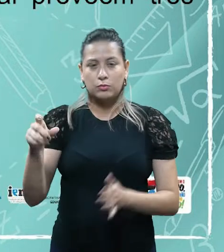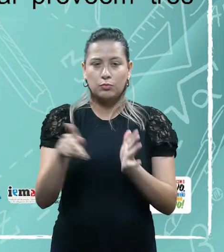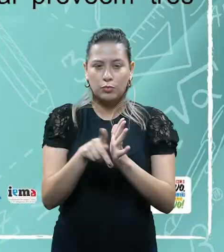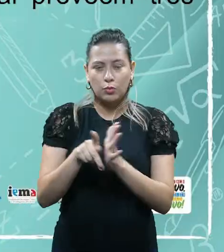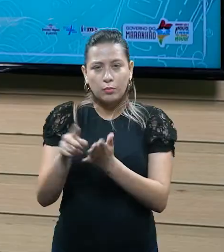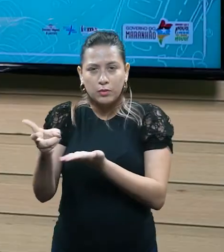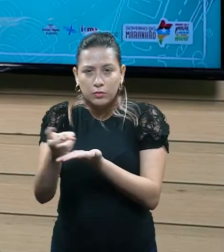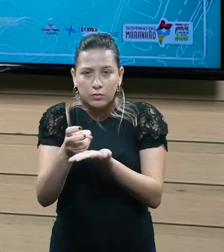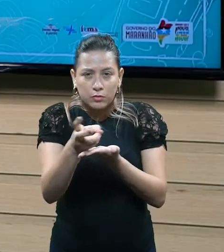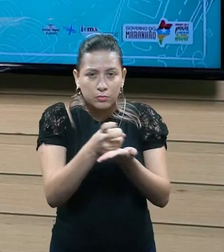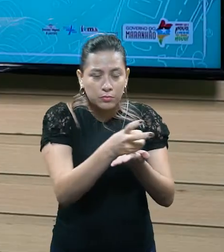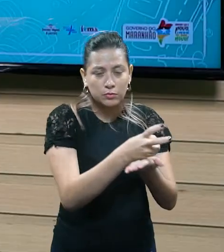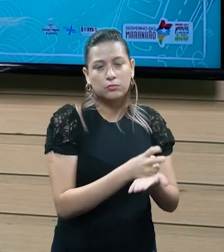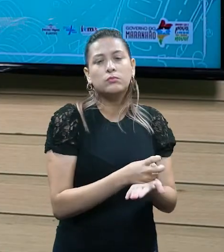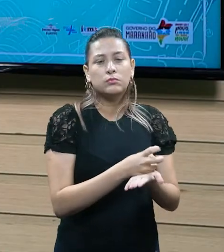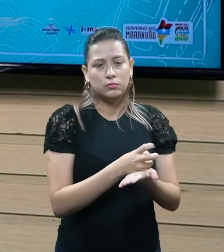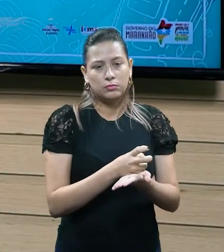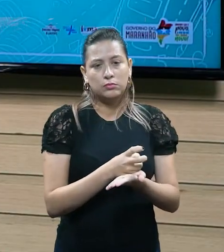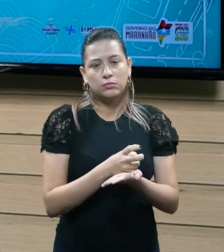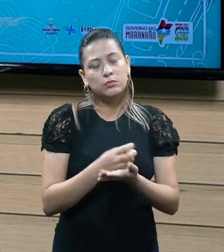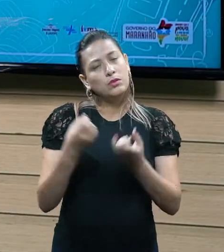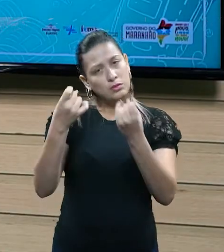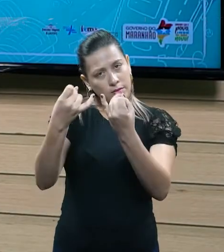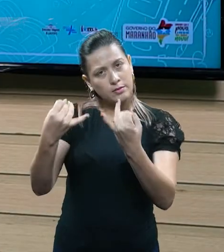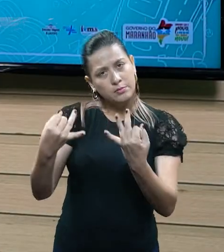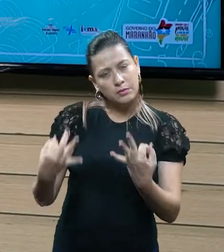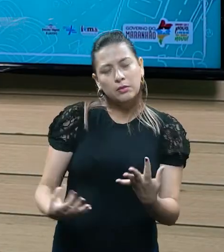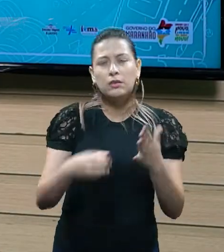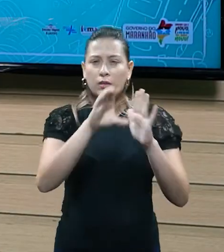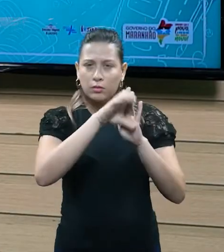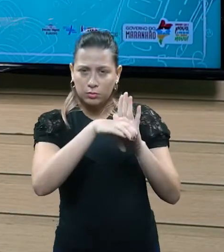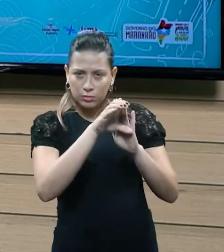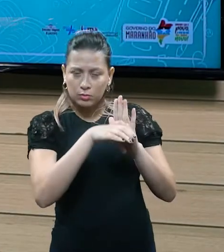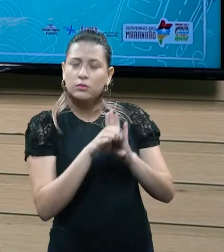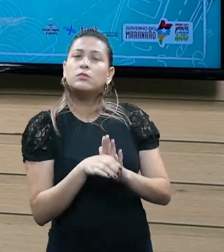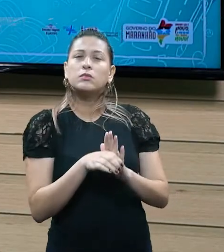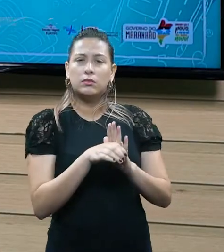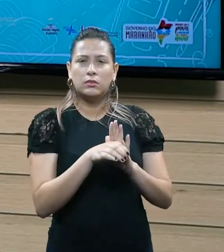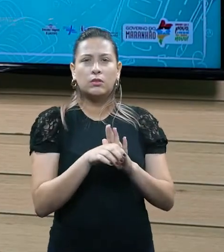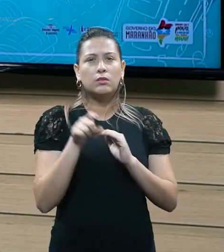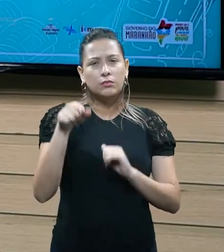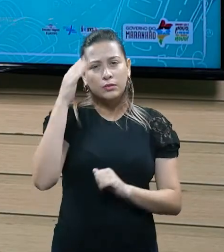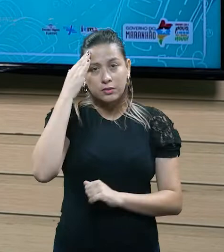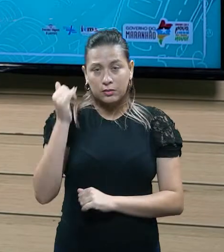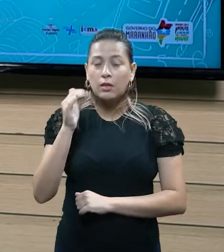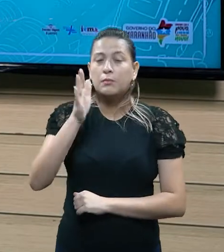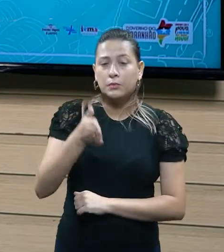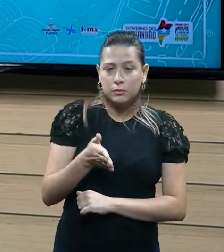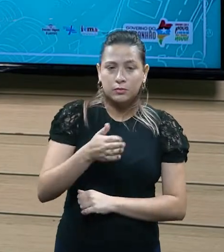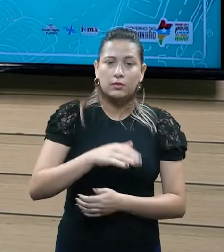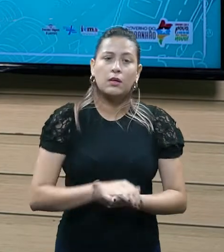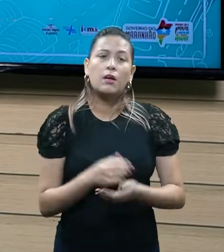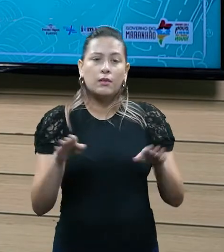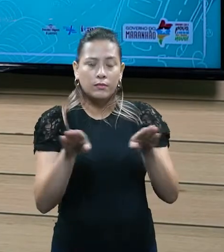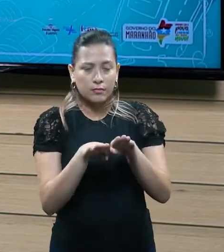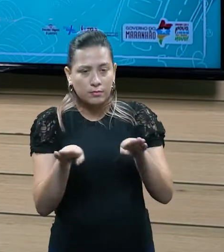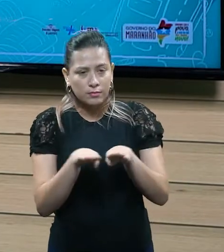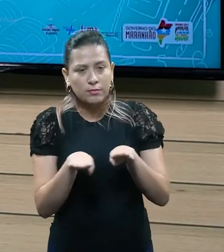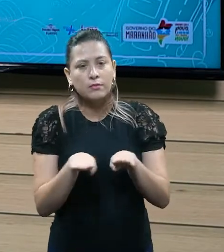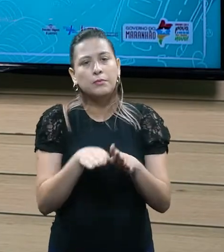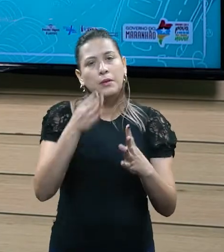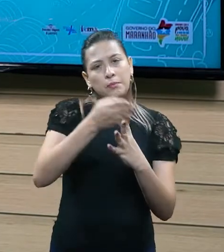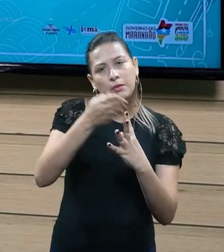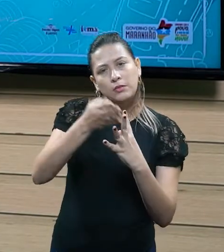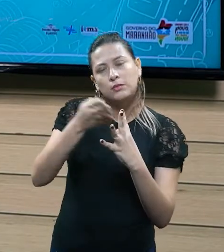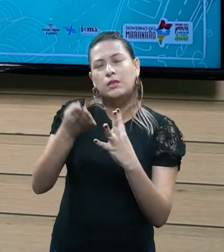né, a gente esclareceu a respeito do conceito de tributo, a gente já sabe, de fato, o que é um tributo, que é uma prestação pecuniária,